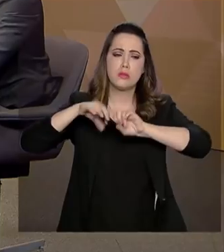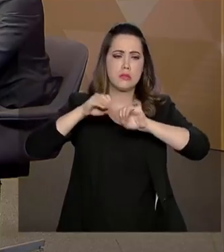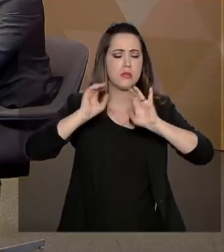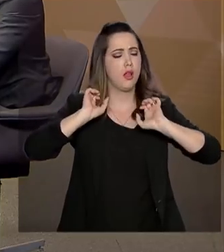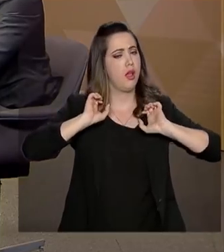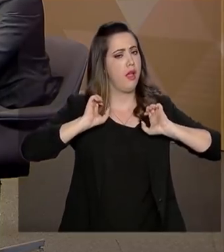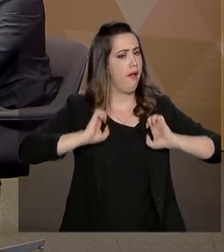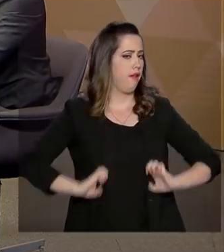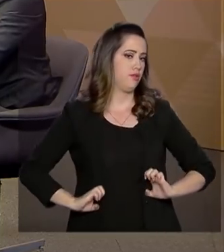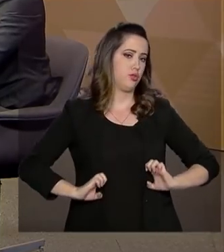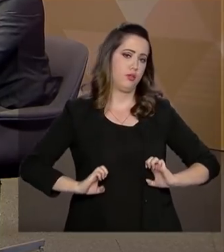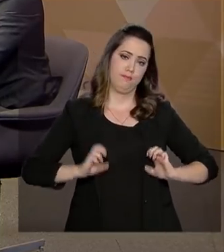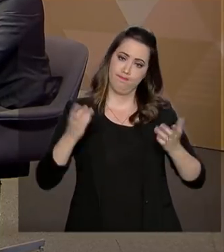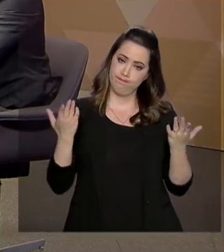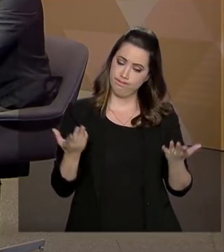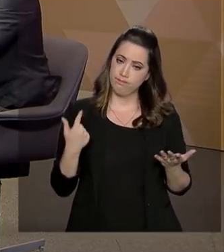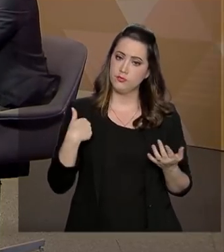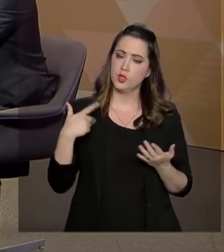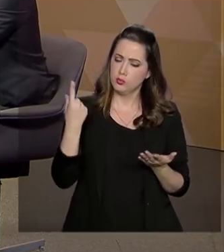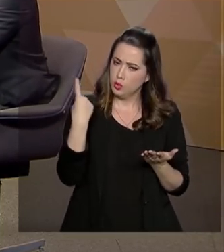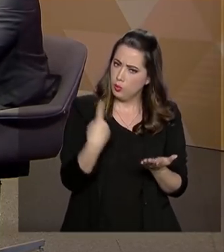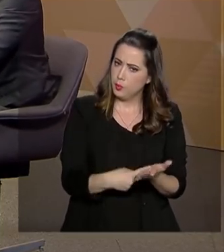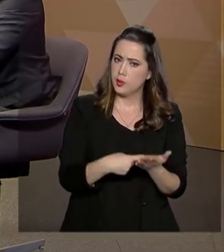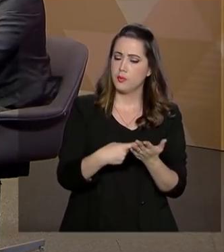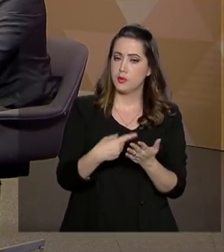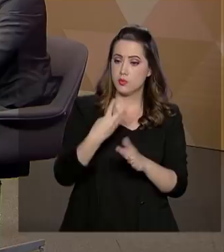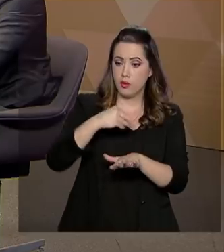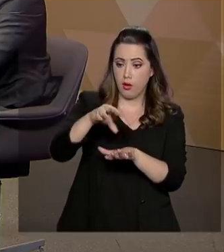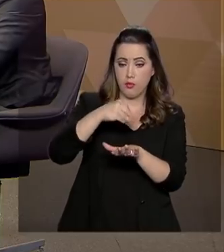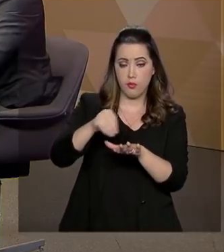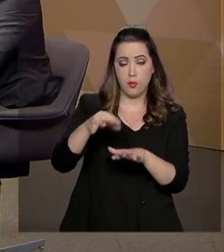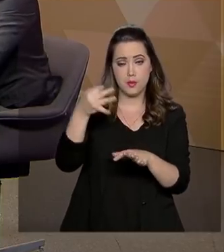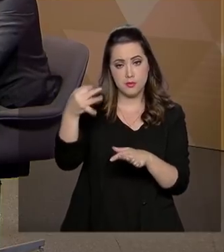éticos, por essa solidificação da informação,